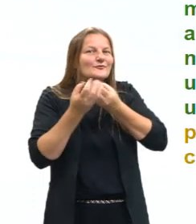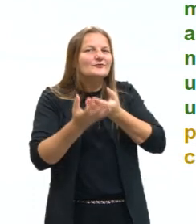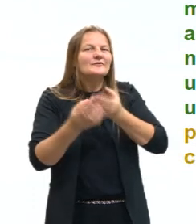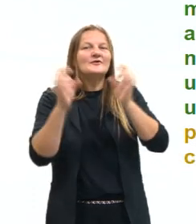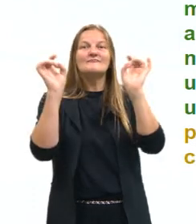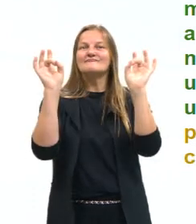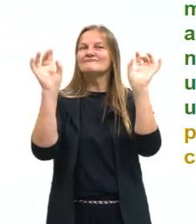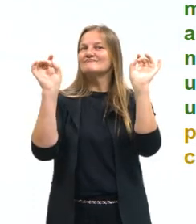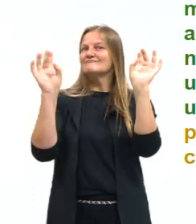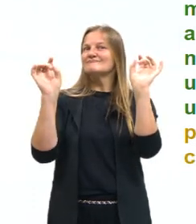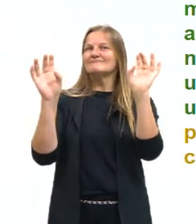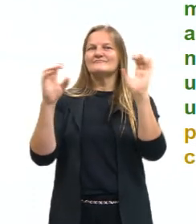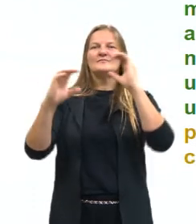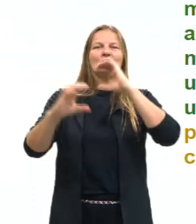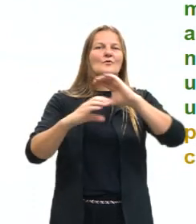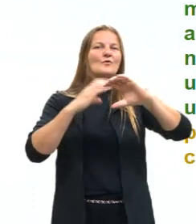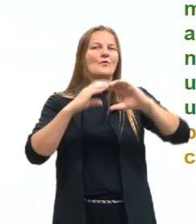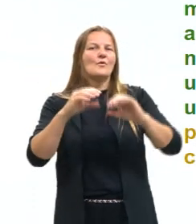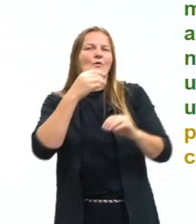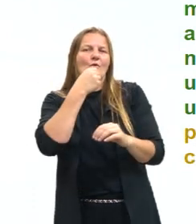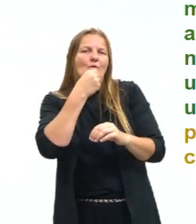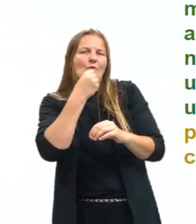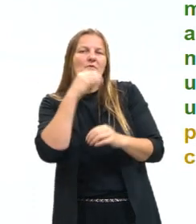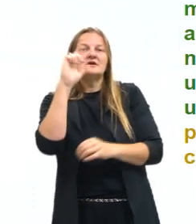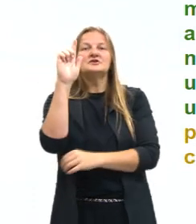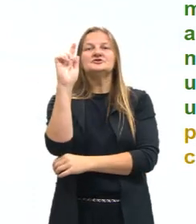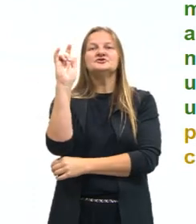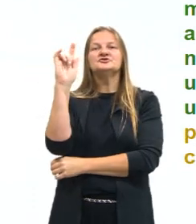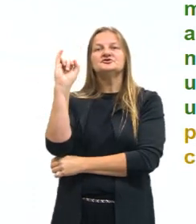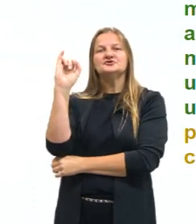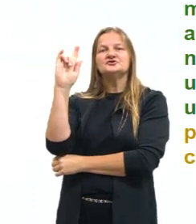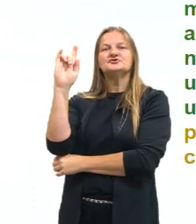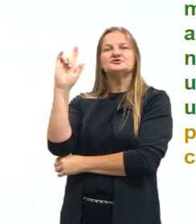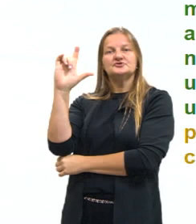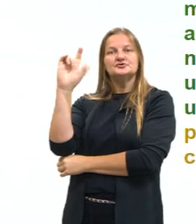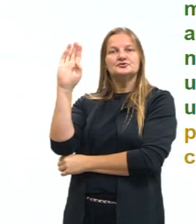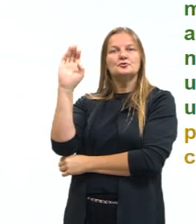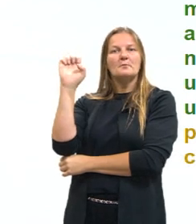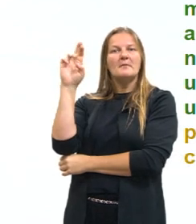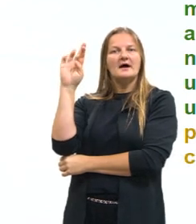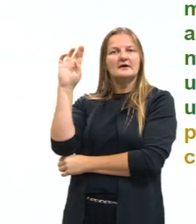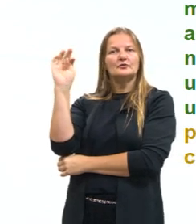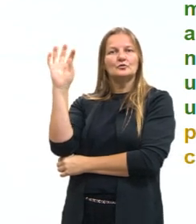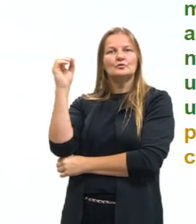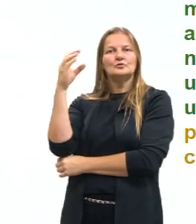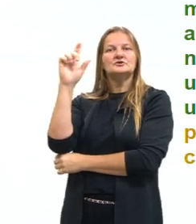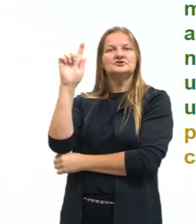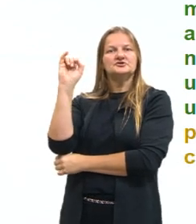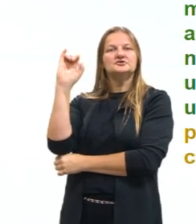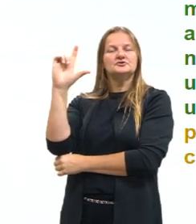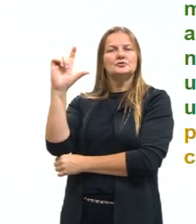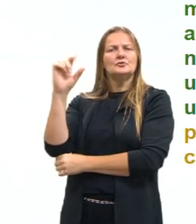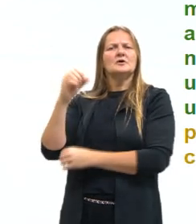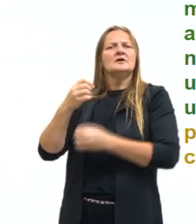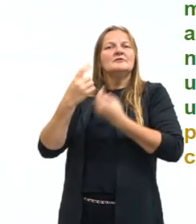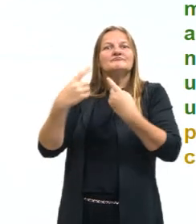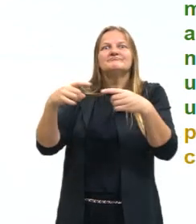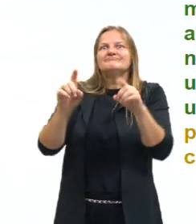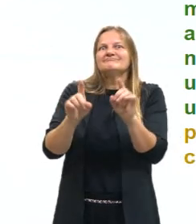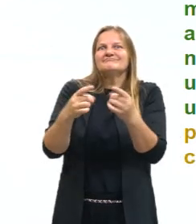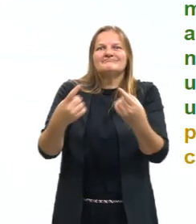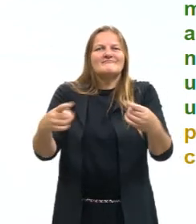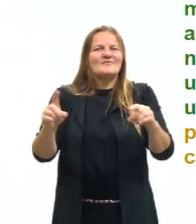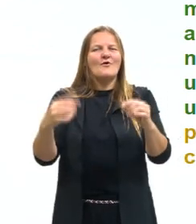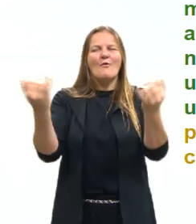específica, o cantor brasileiro Gilberto Gil louva a quantidade de informações disponibilizadas